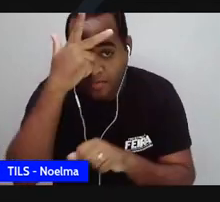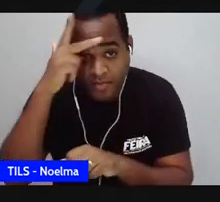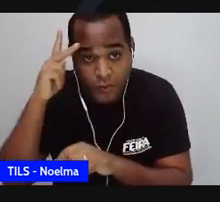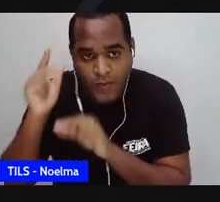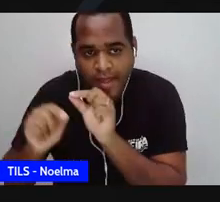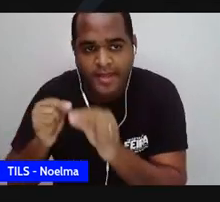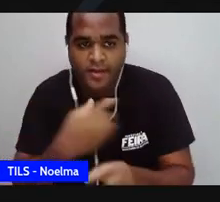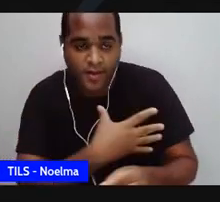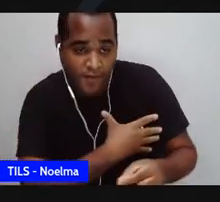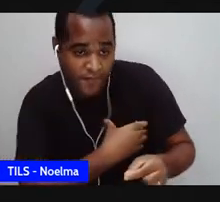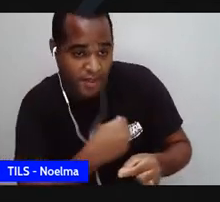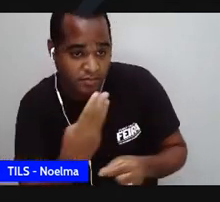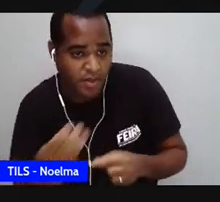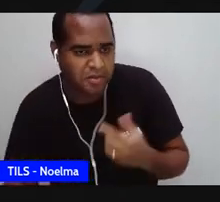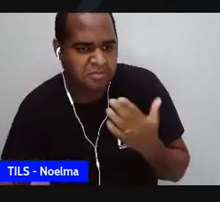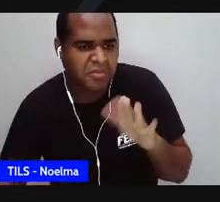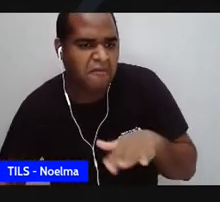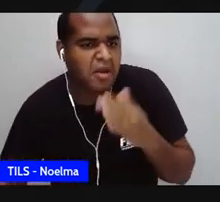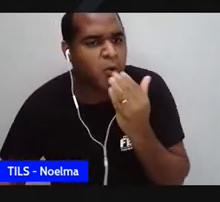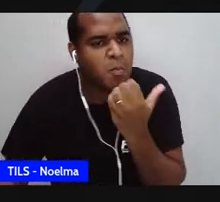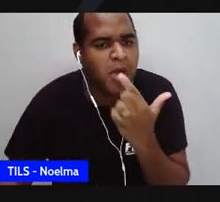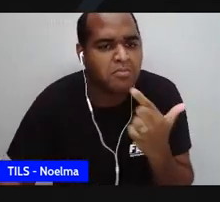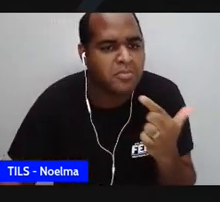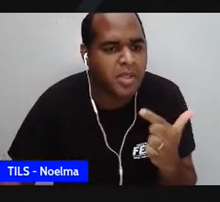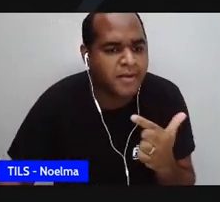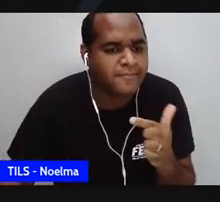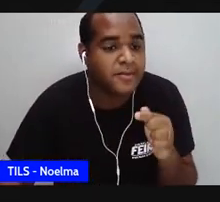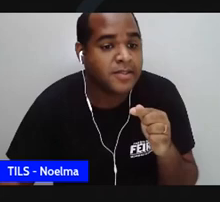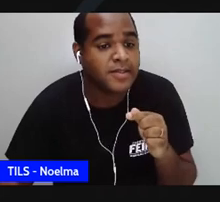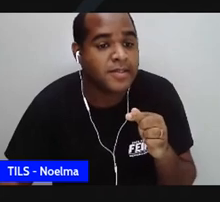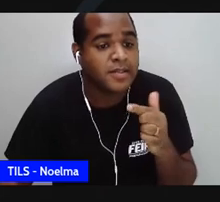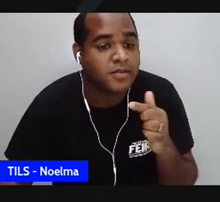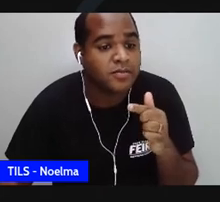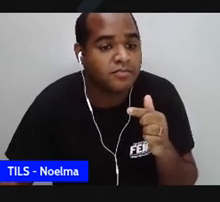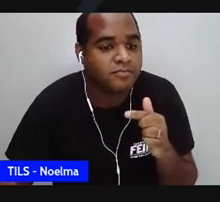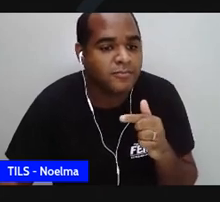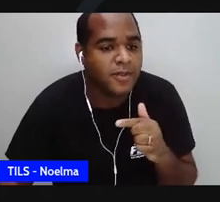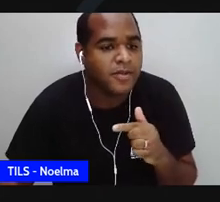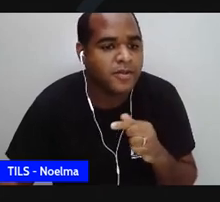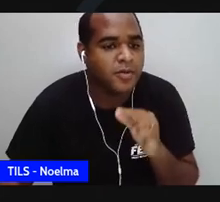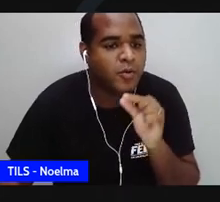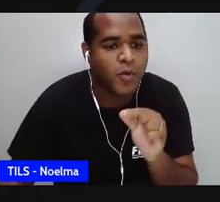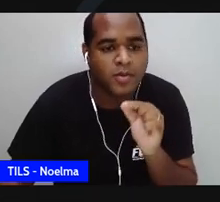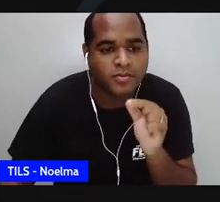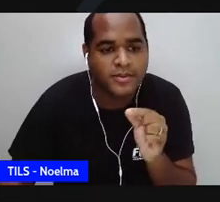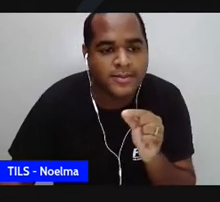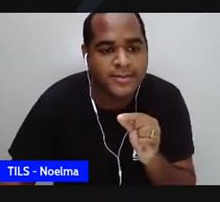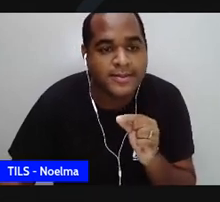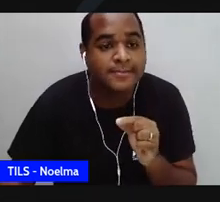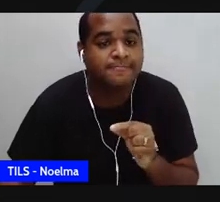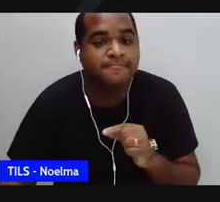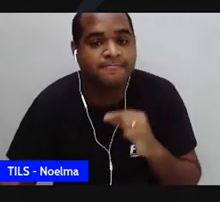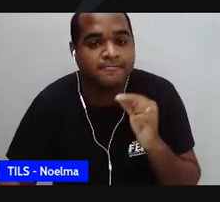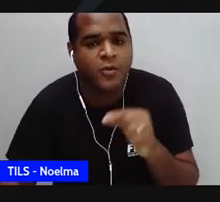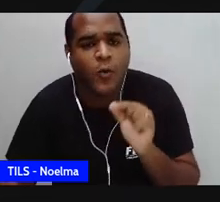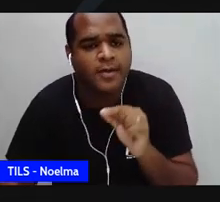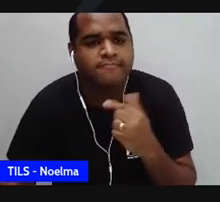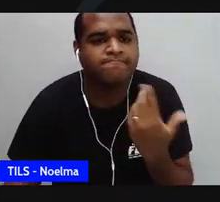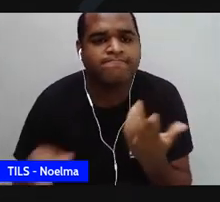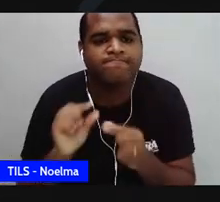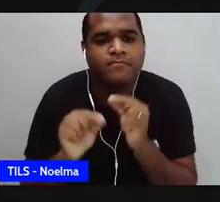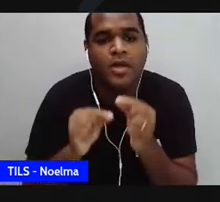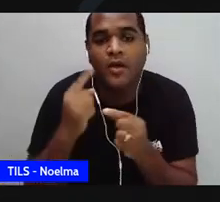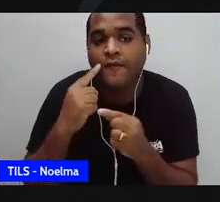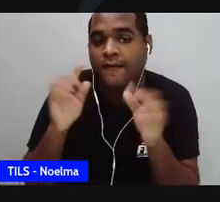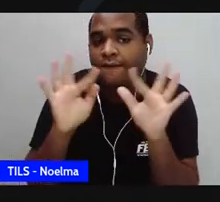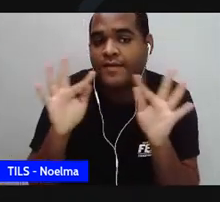tinha crescido, que às vezes não tinha o que comer, não podia estar de cá a cá, rindo o tempo todo, cheio de felicidade. Então, ela pergunta onde está a